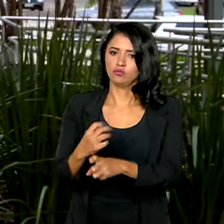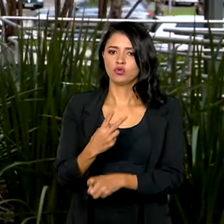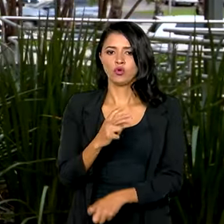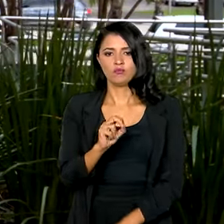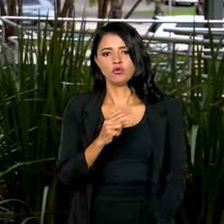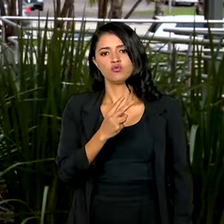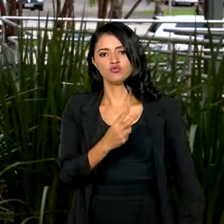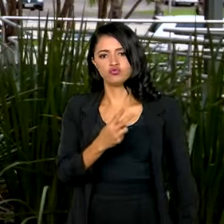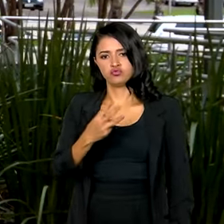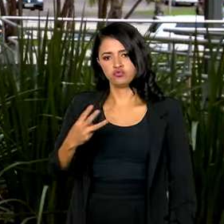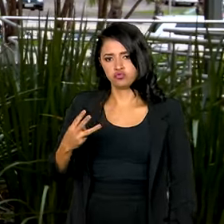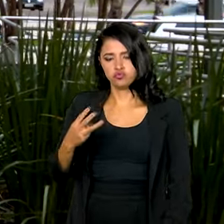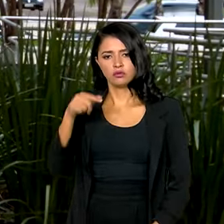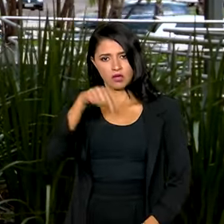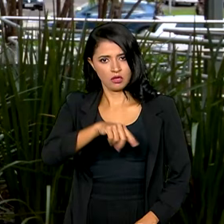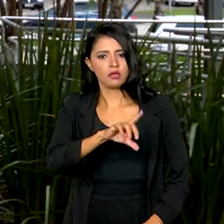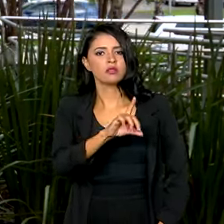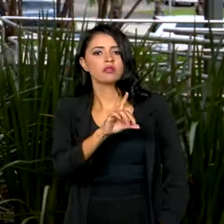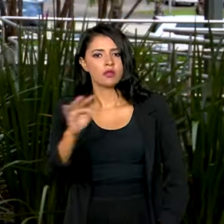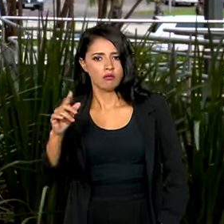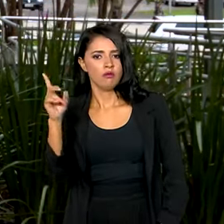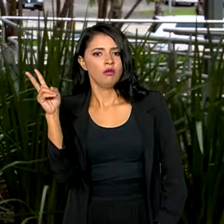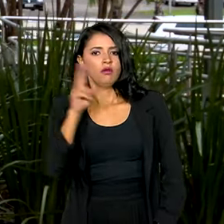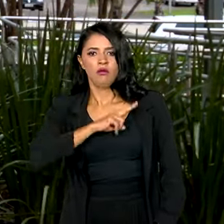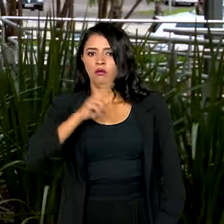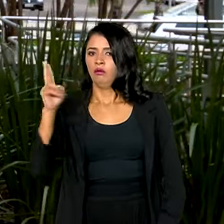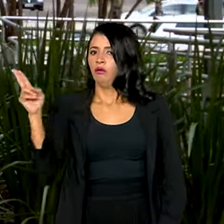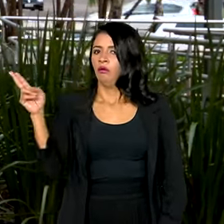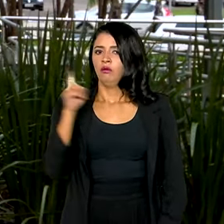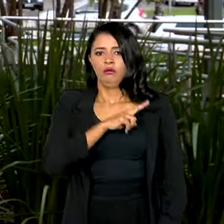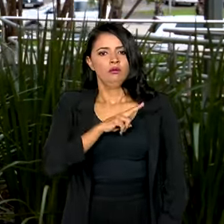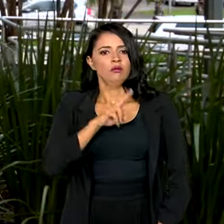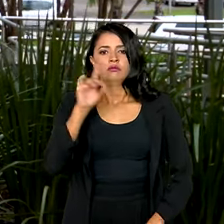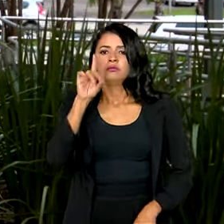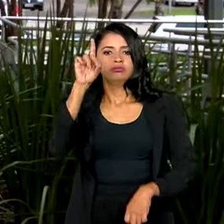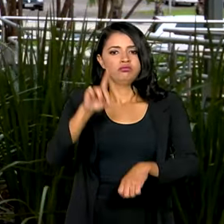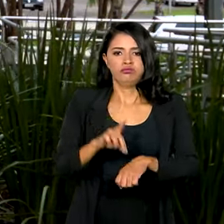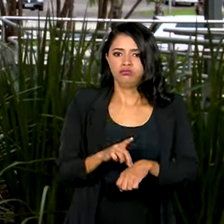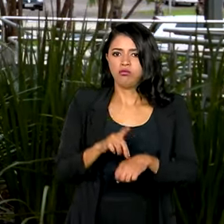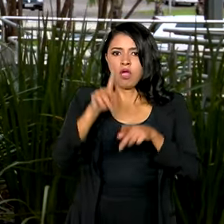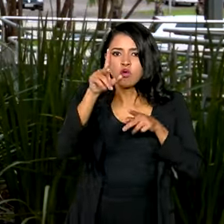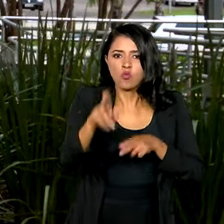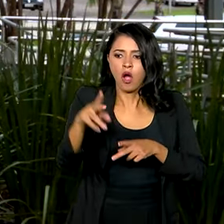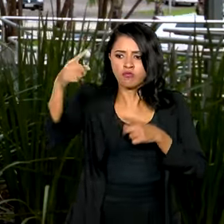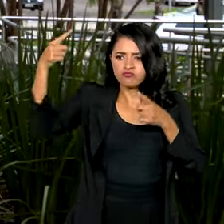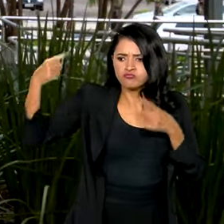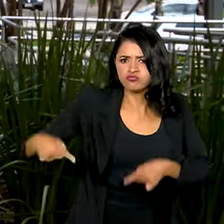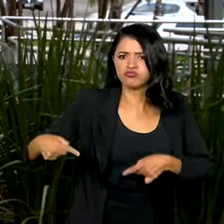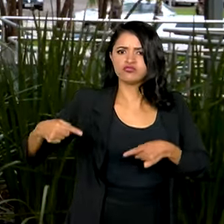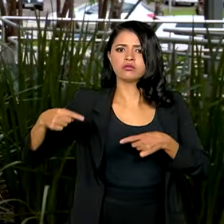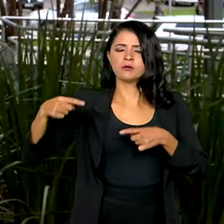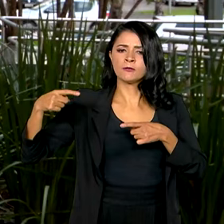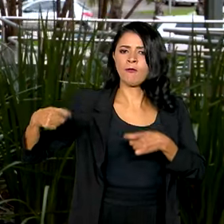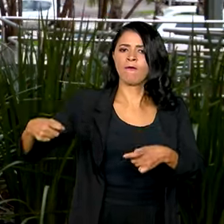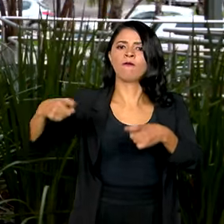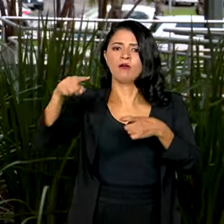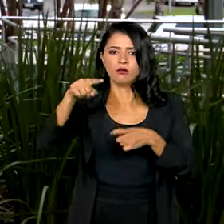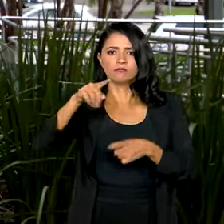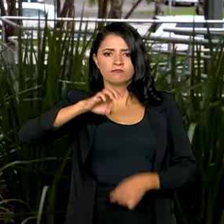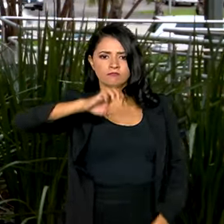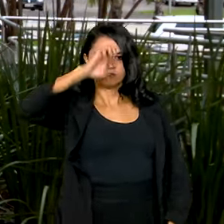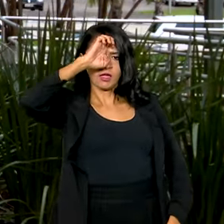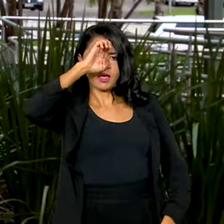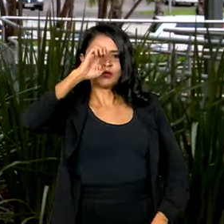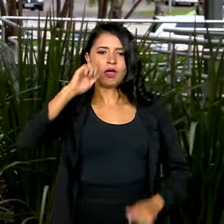Distrito Federal, que está em estado de emergência, a dengue é tratada como guerra. Exército e agentes de saúde